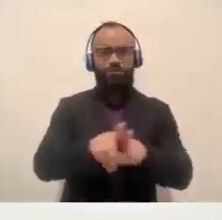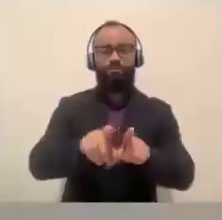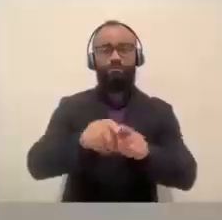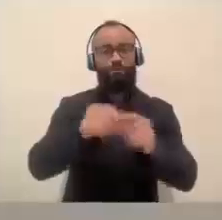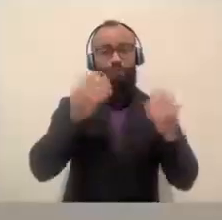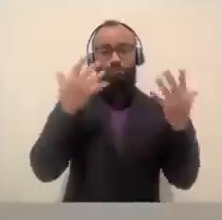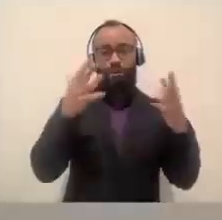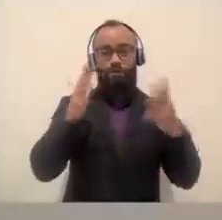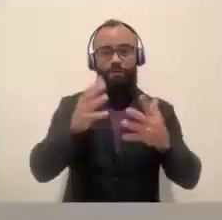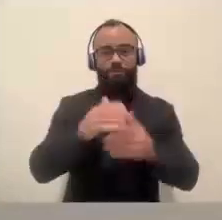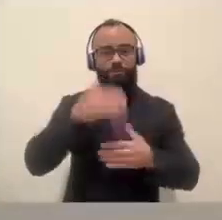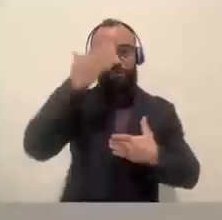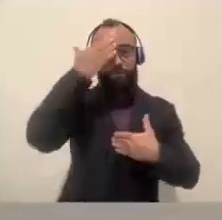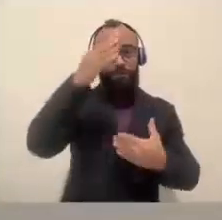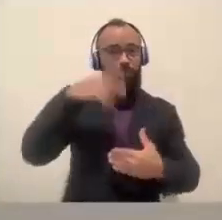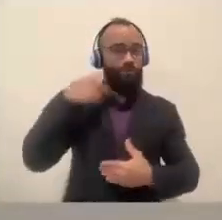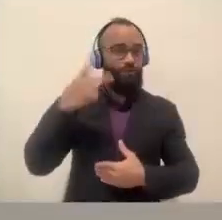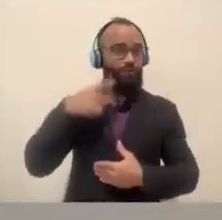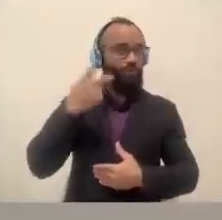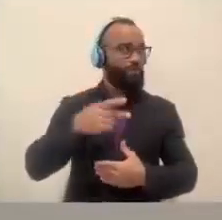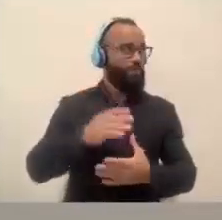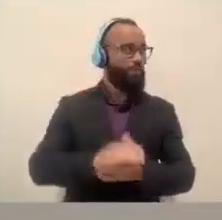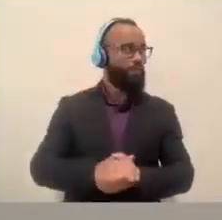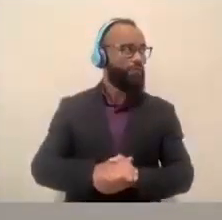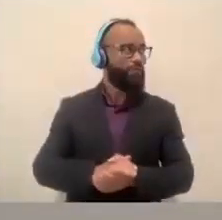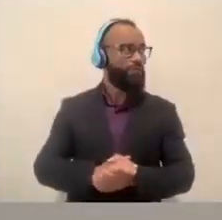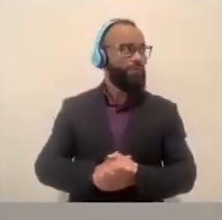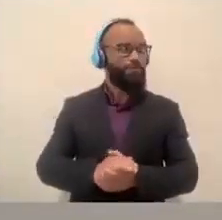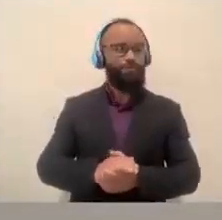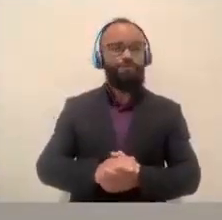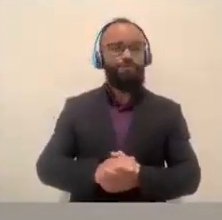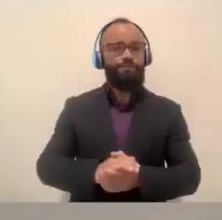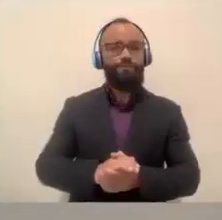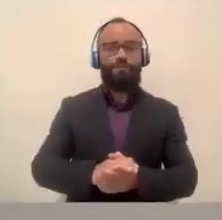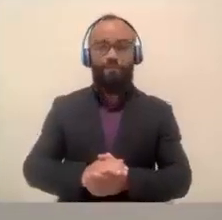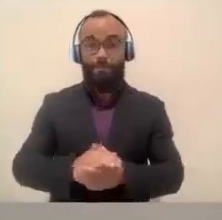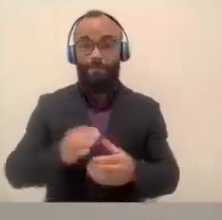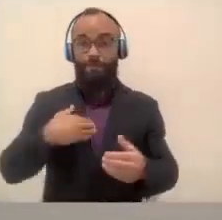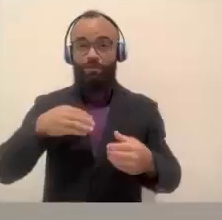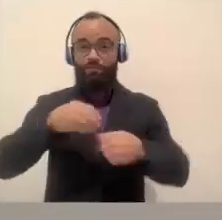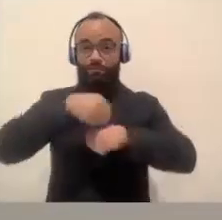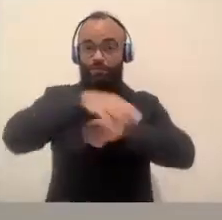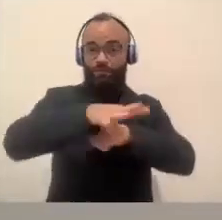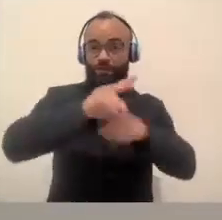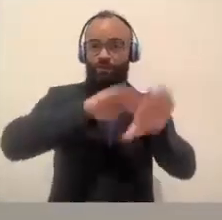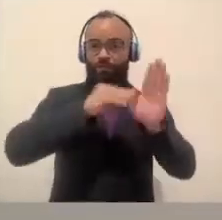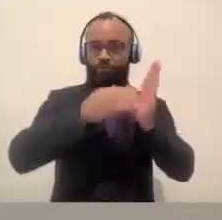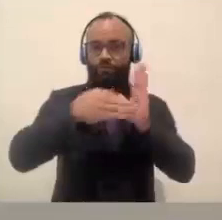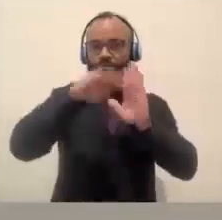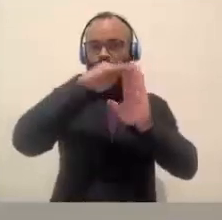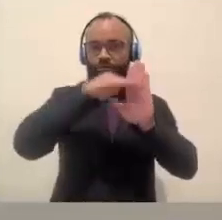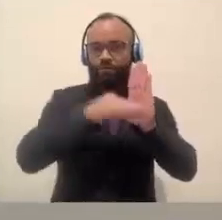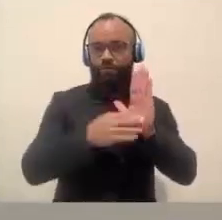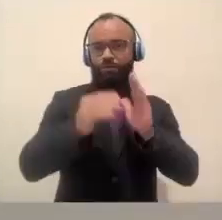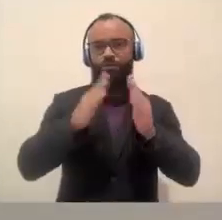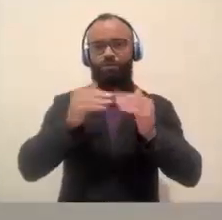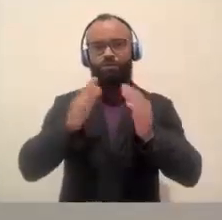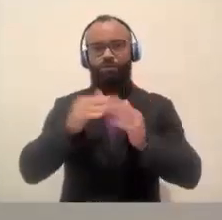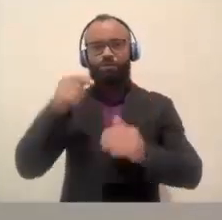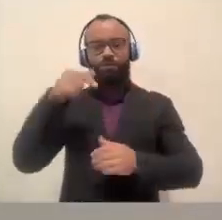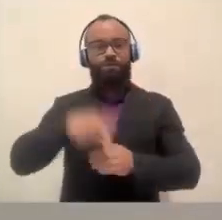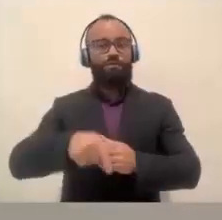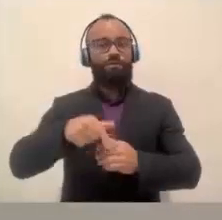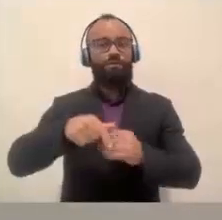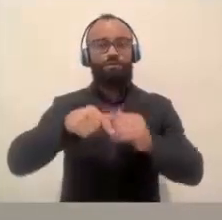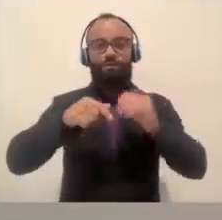Obrigada, vereador. Só para deixar, vou levar todos os pedidos que apresentei nessa casa, nesse evento, que também terá